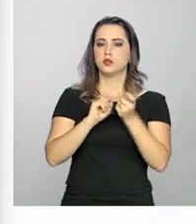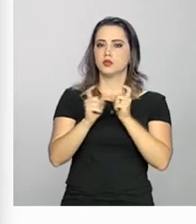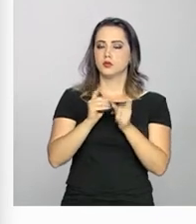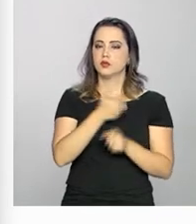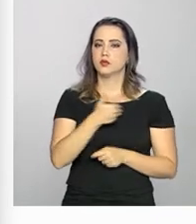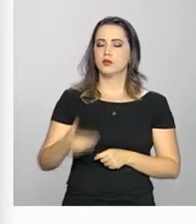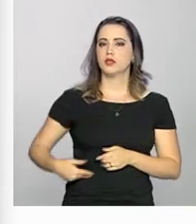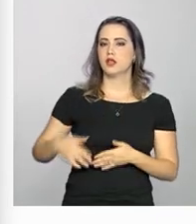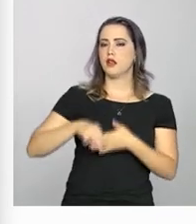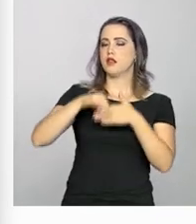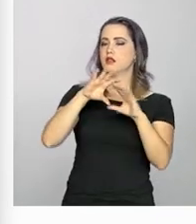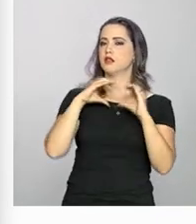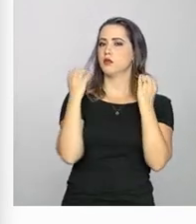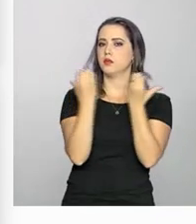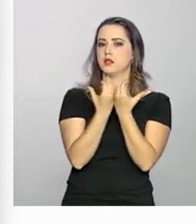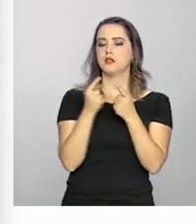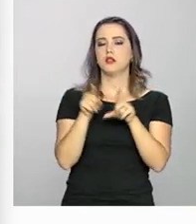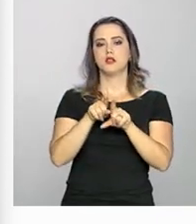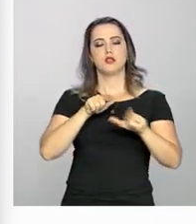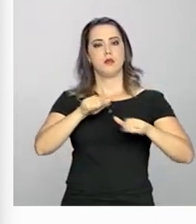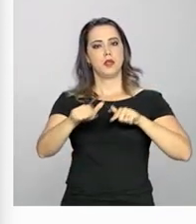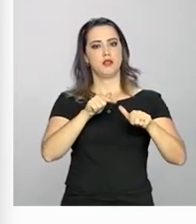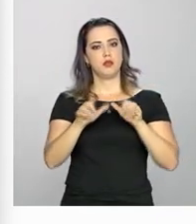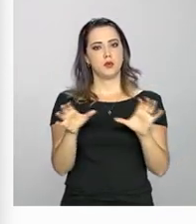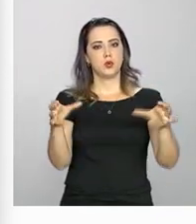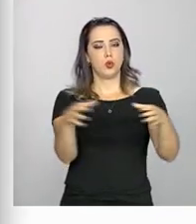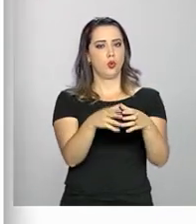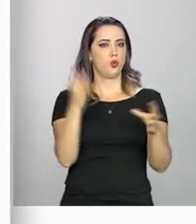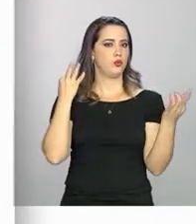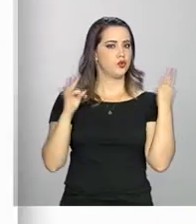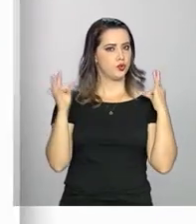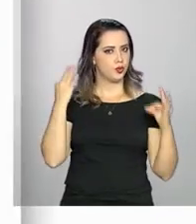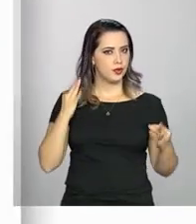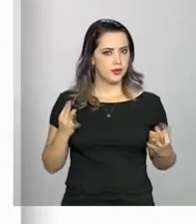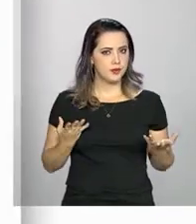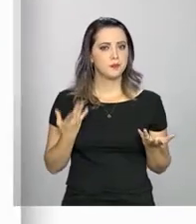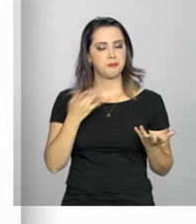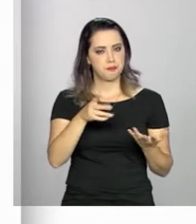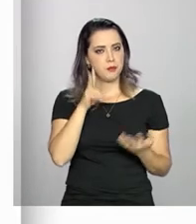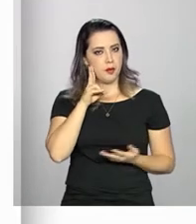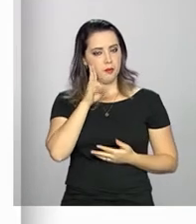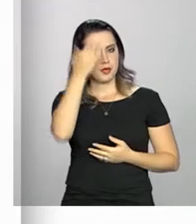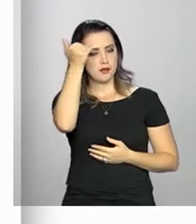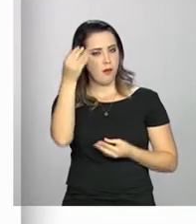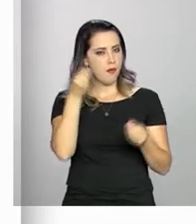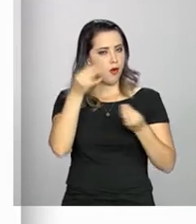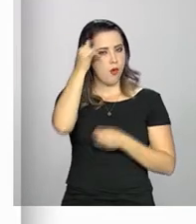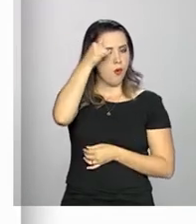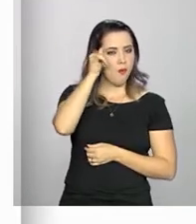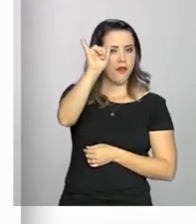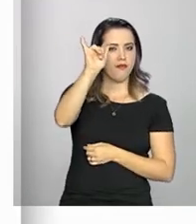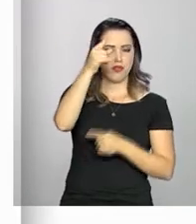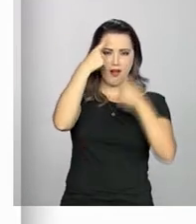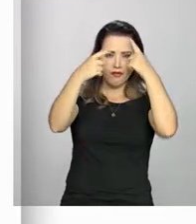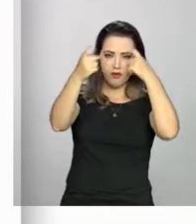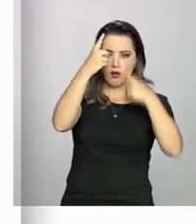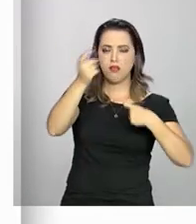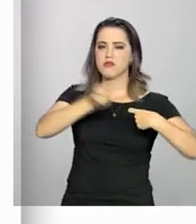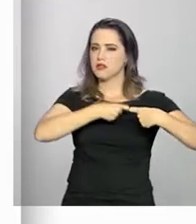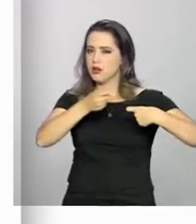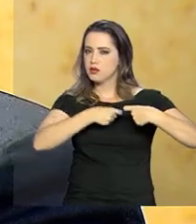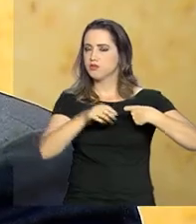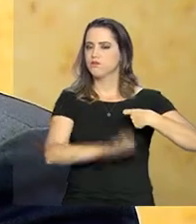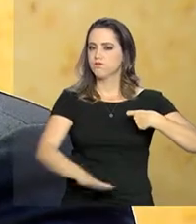públicos, líderes comunitários e trabalhadores do setor, com orientações para a prevenção da exploração sexual de crianças e